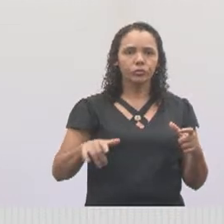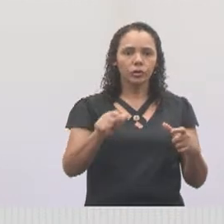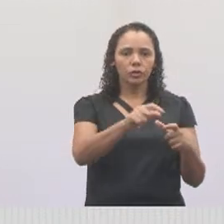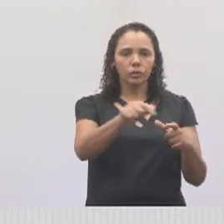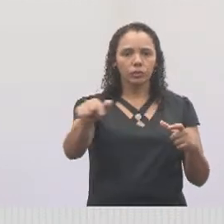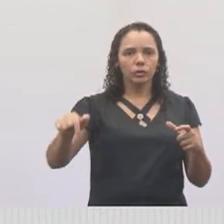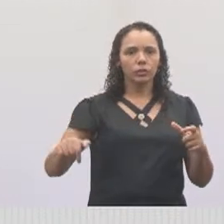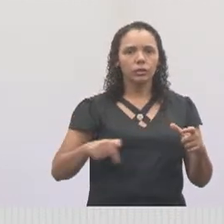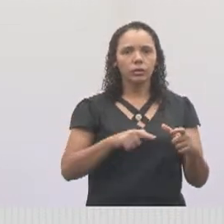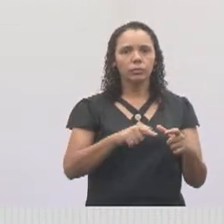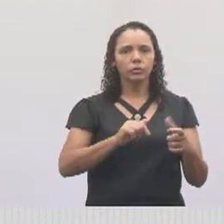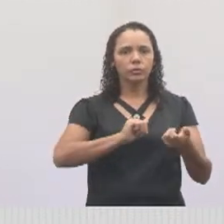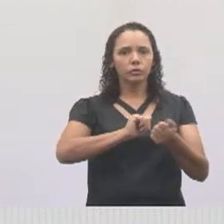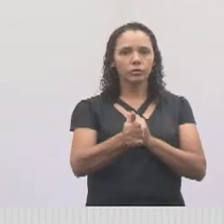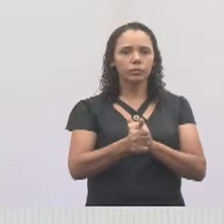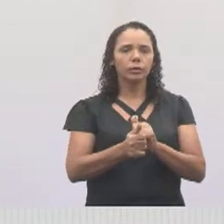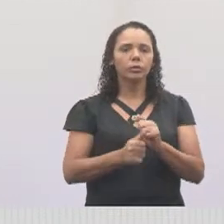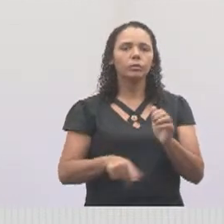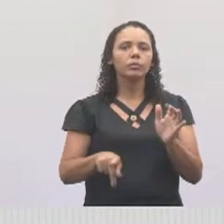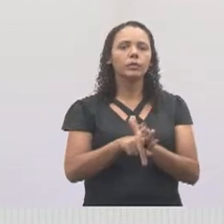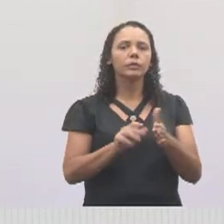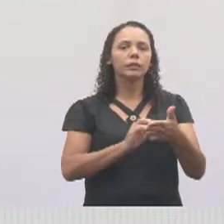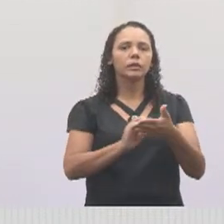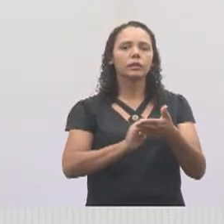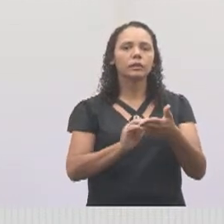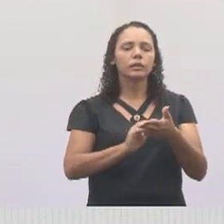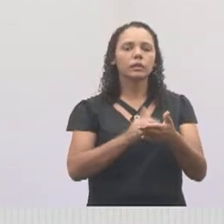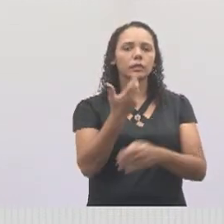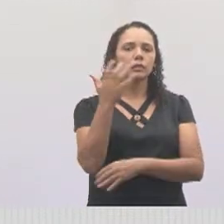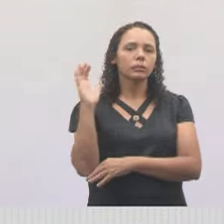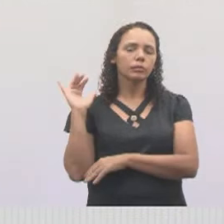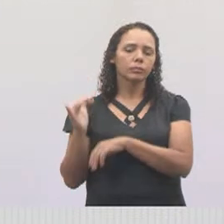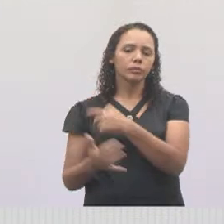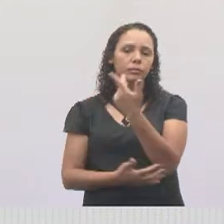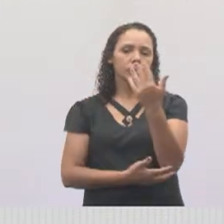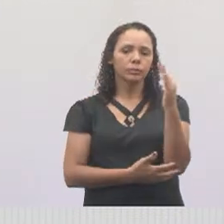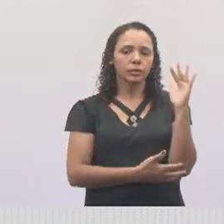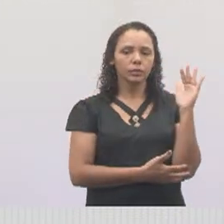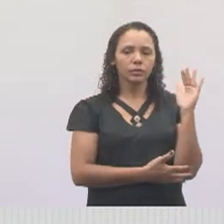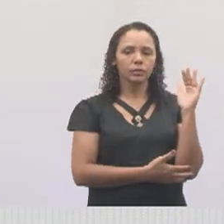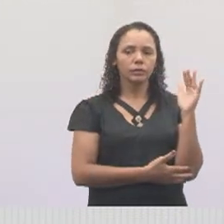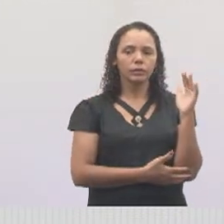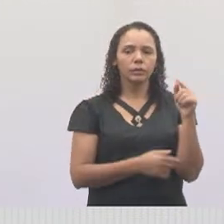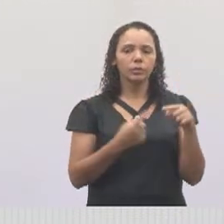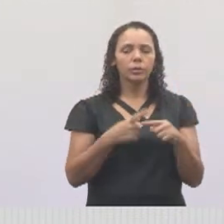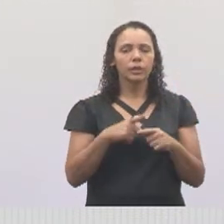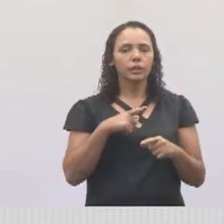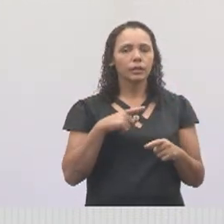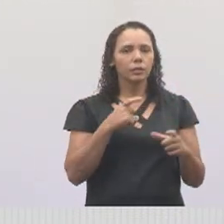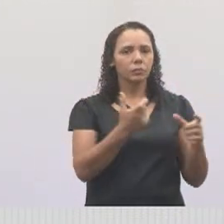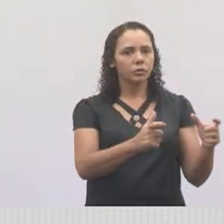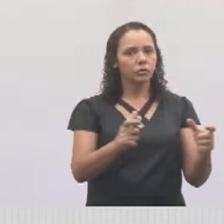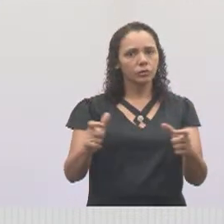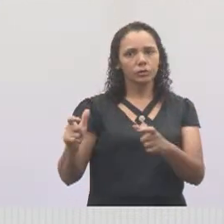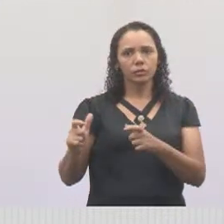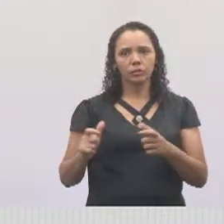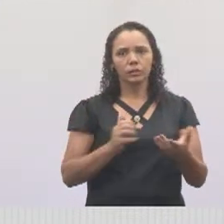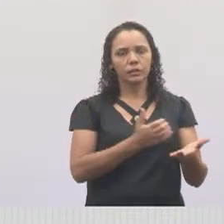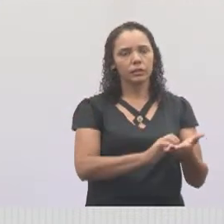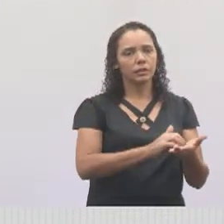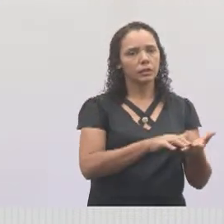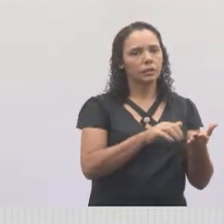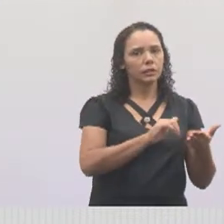que é da Secretaria do Meio Ambiente. Porque aqui nós temos várias divisões. Nós temos Secretaria de